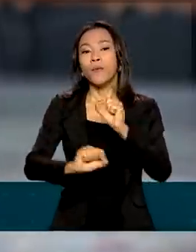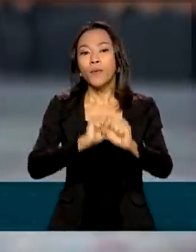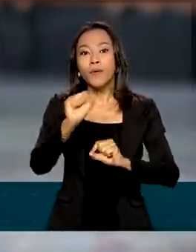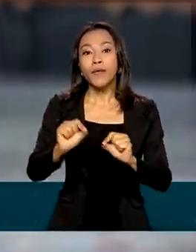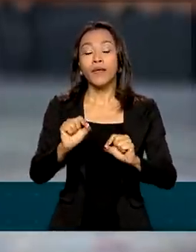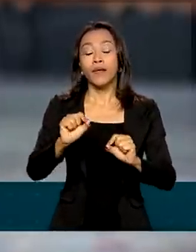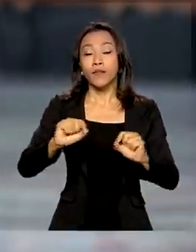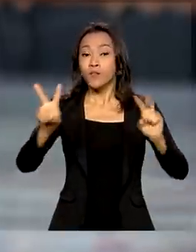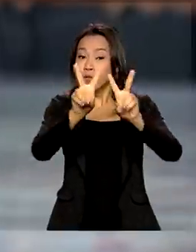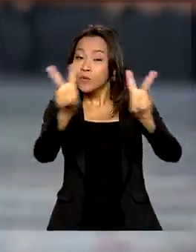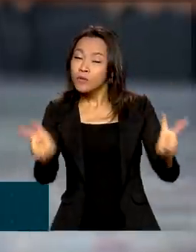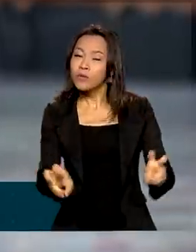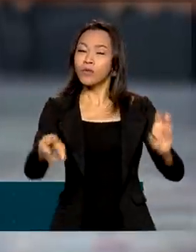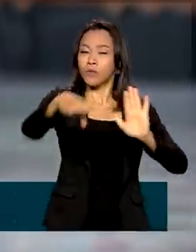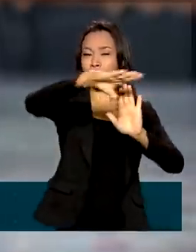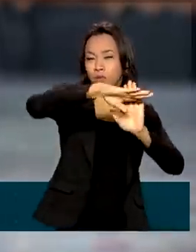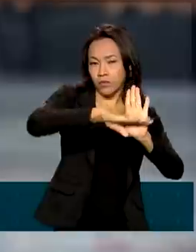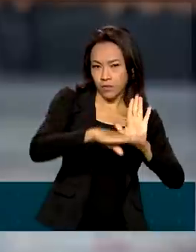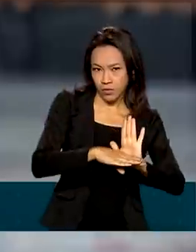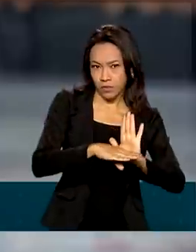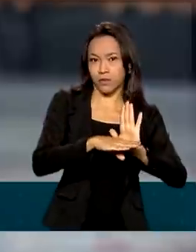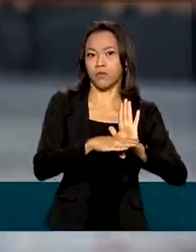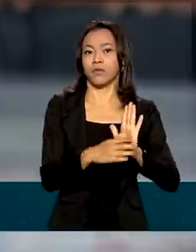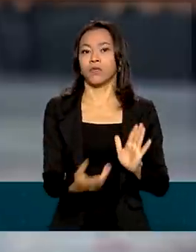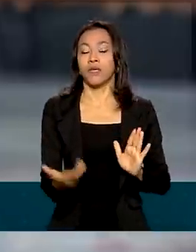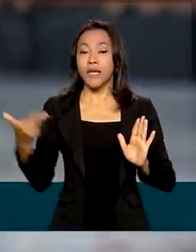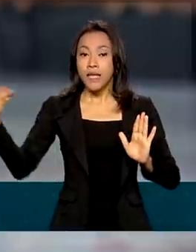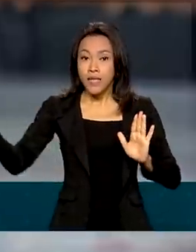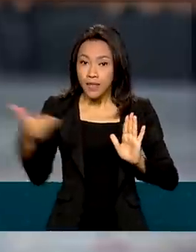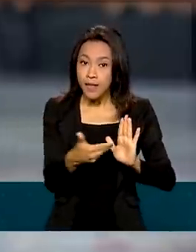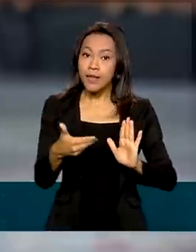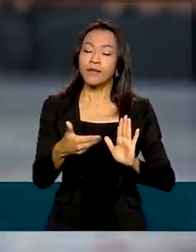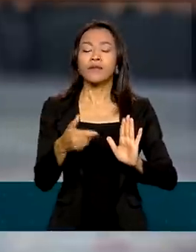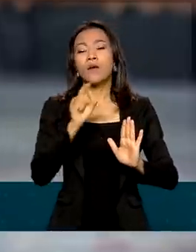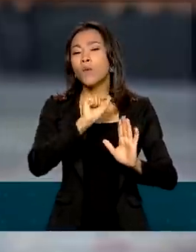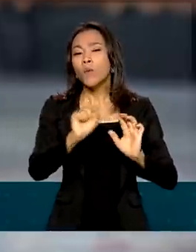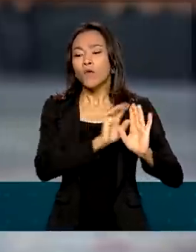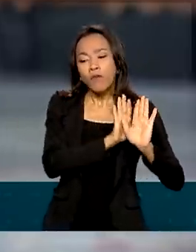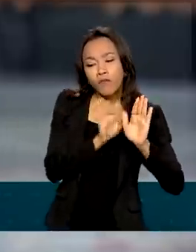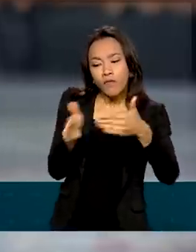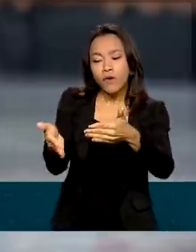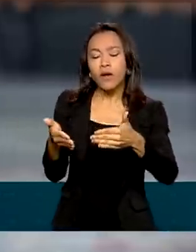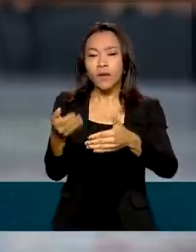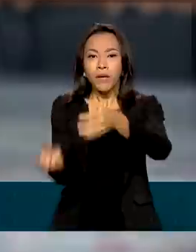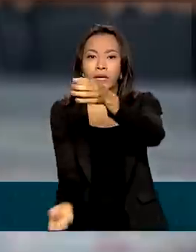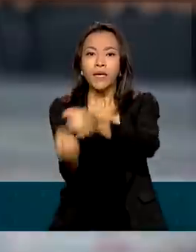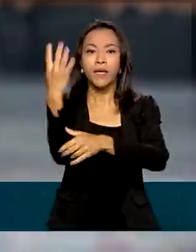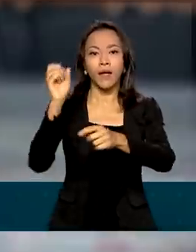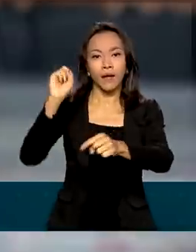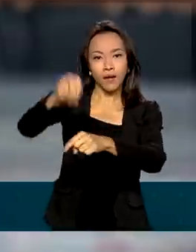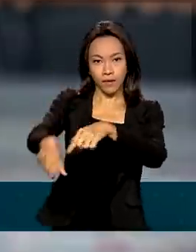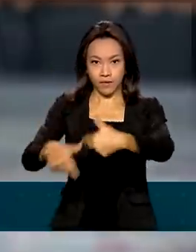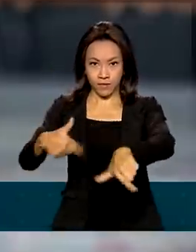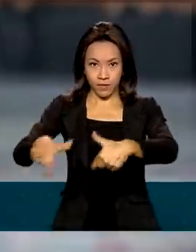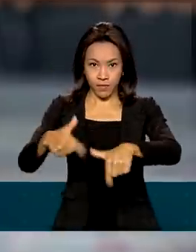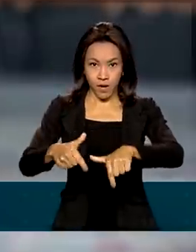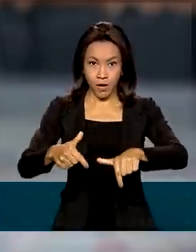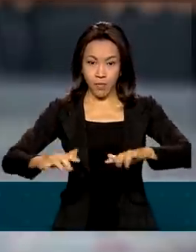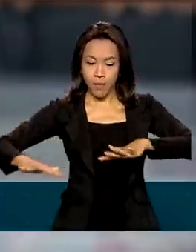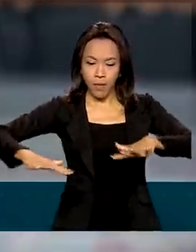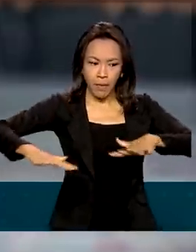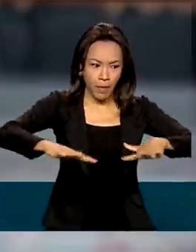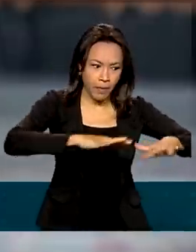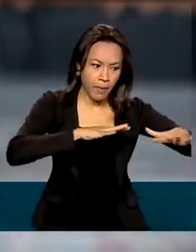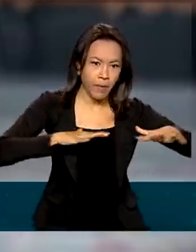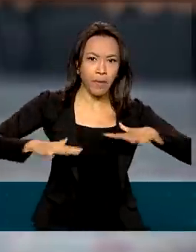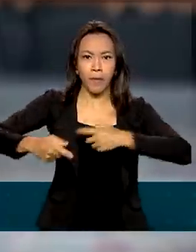Renda e Oportunidade. Dessa vez, as medidas serão focadas na geração de empregos para ativar, para aquecer a economia